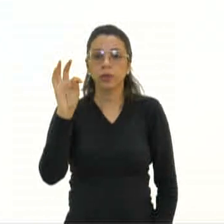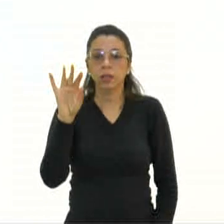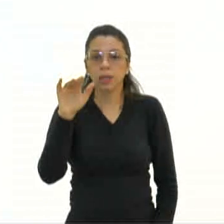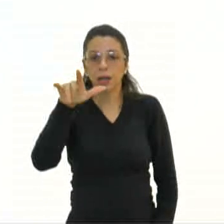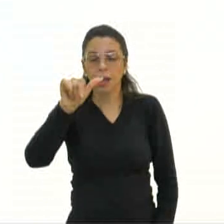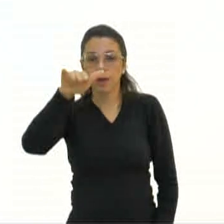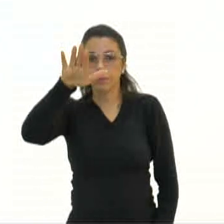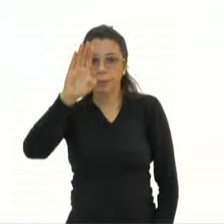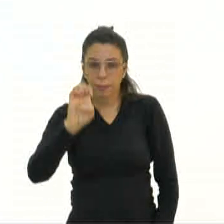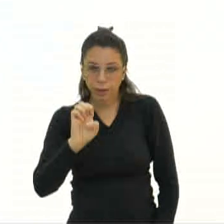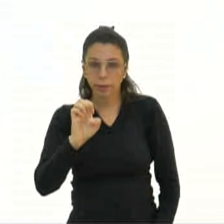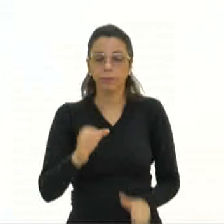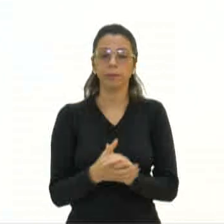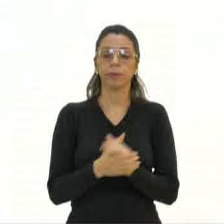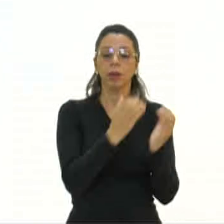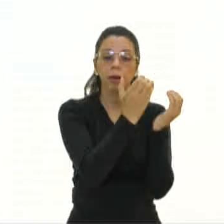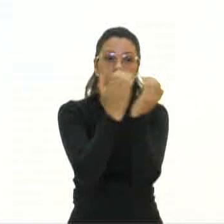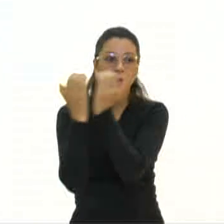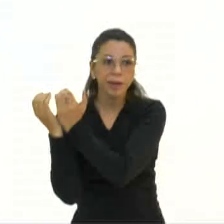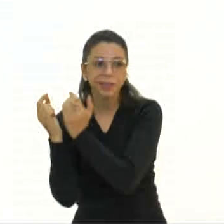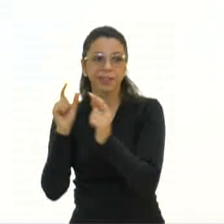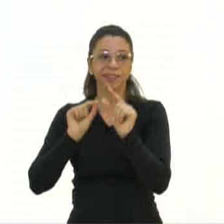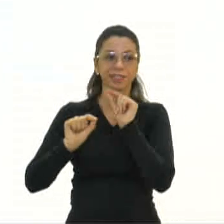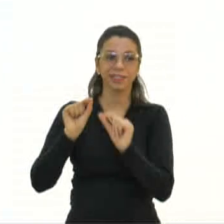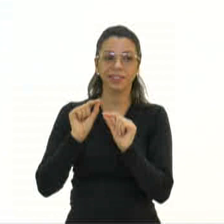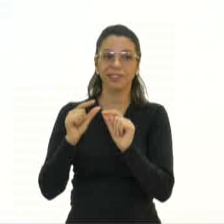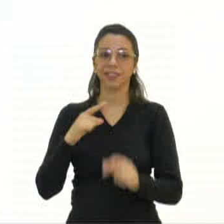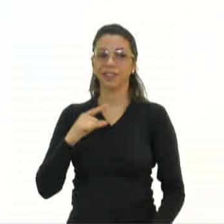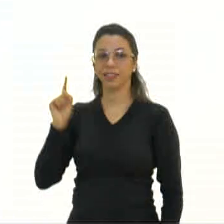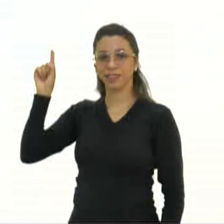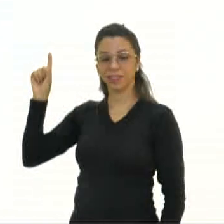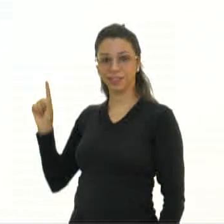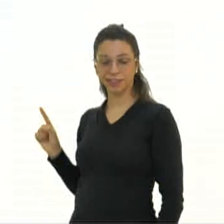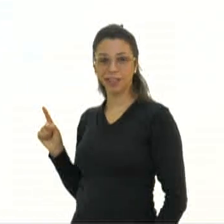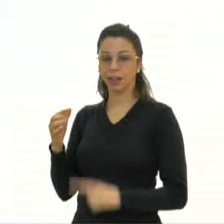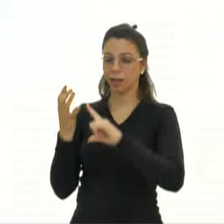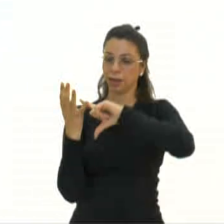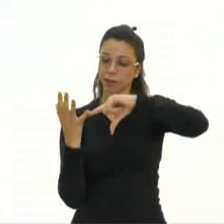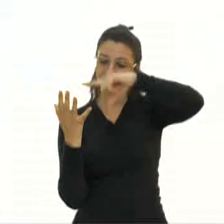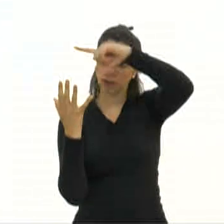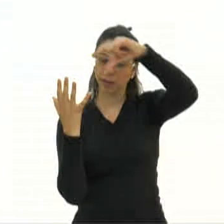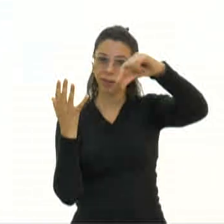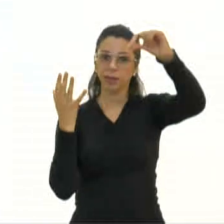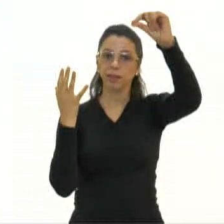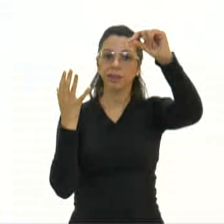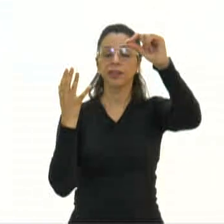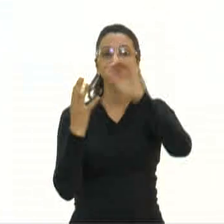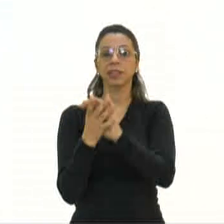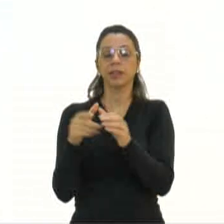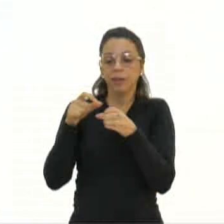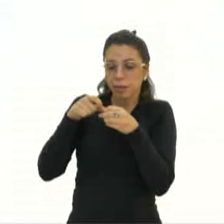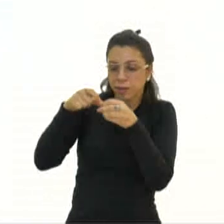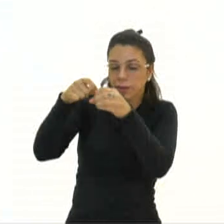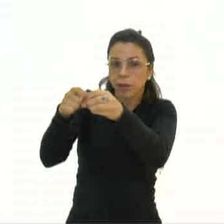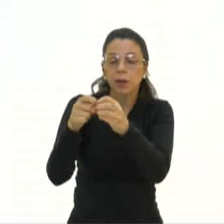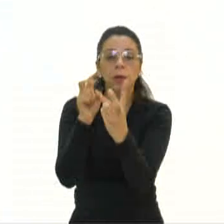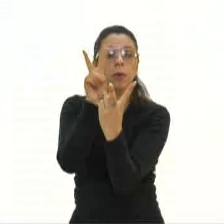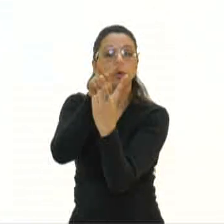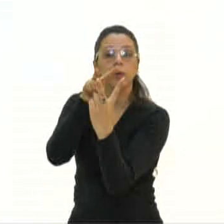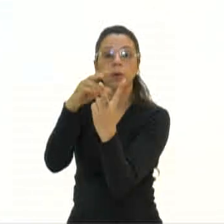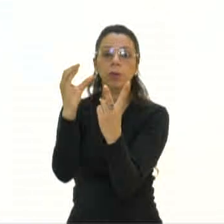milho é uma eudicotiledônea, que possui caule lenhoso, folhas com nervuras reticuladas e sementes com 2